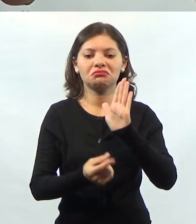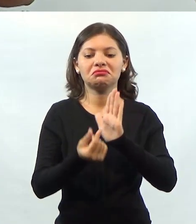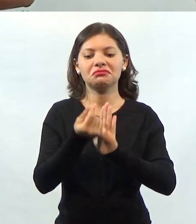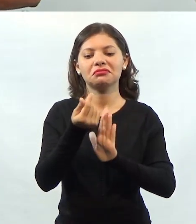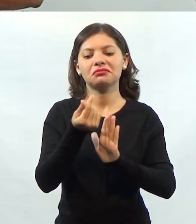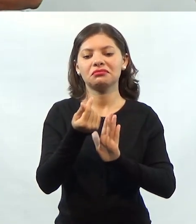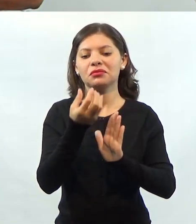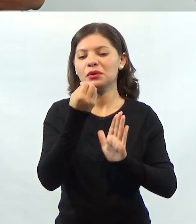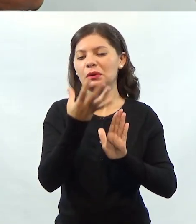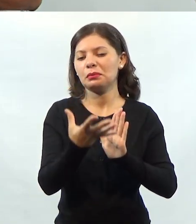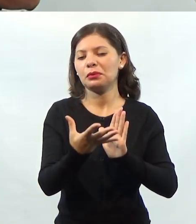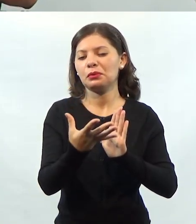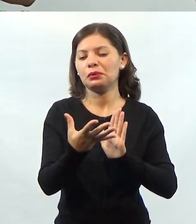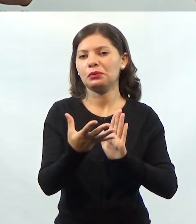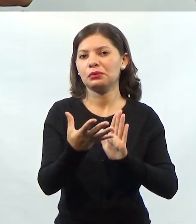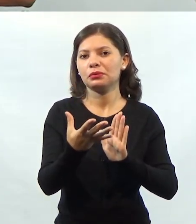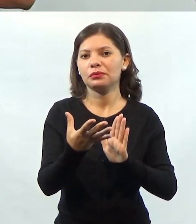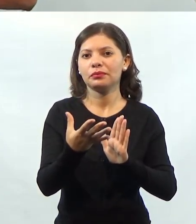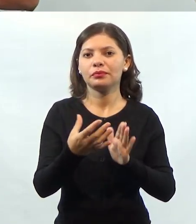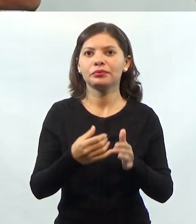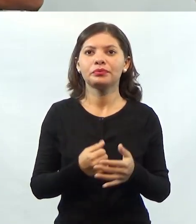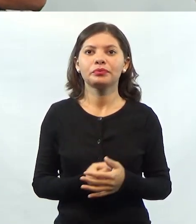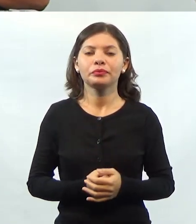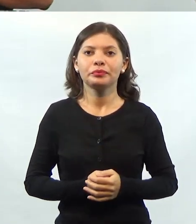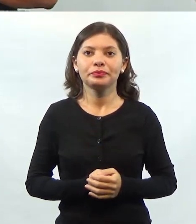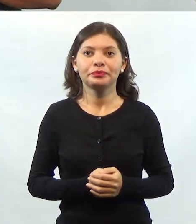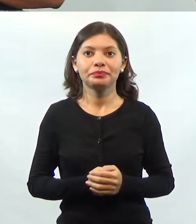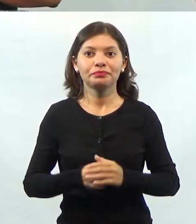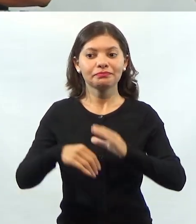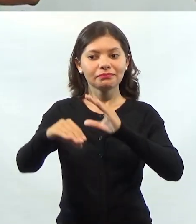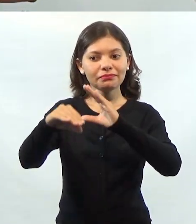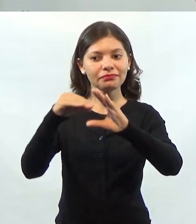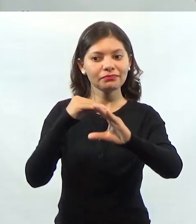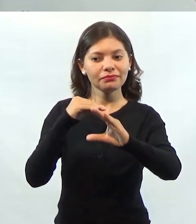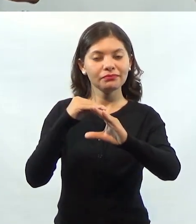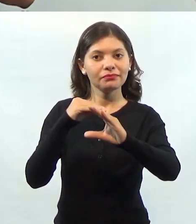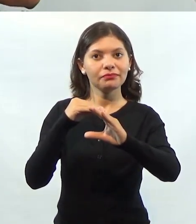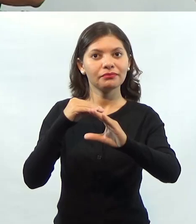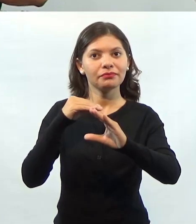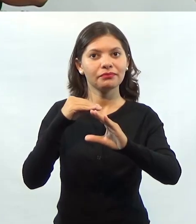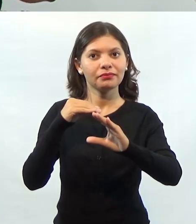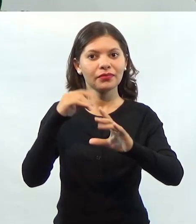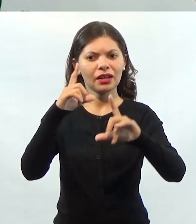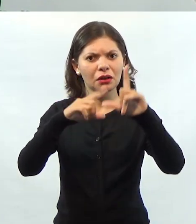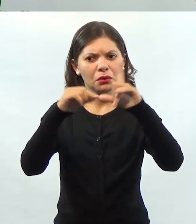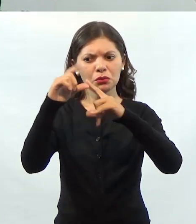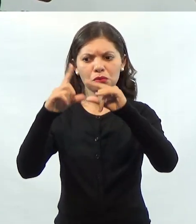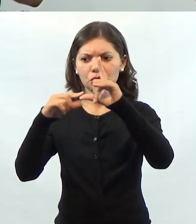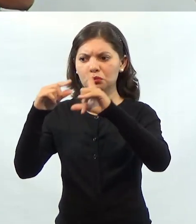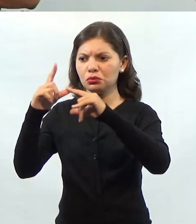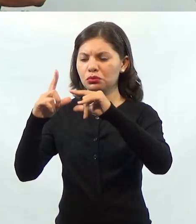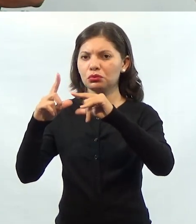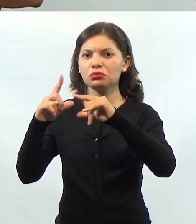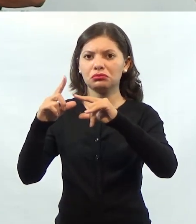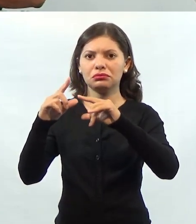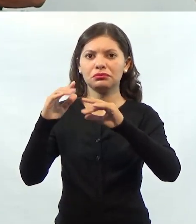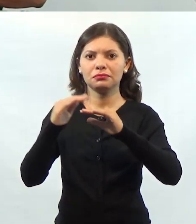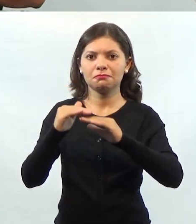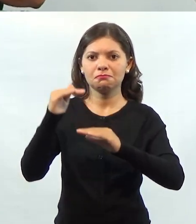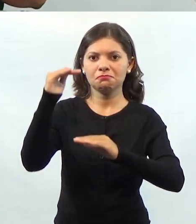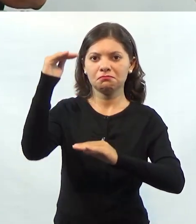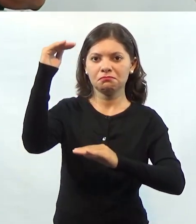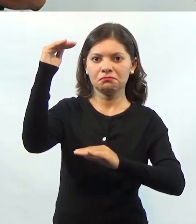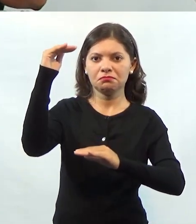já cobre os custos dela, já recebe algum lucro nesse produto, mas esse produto ainda tem um potencial muito grande de crescer,